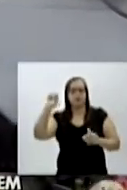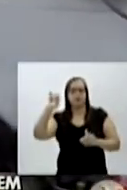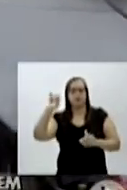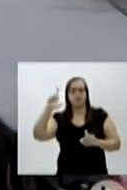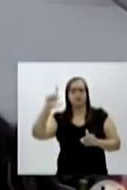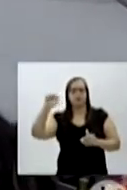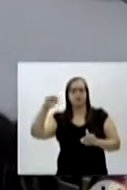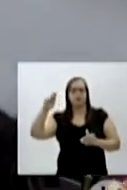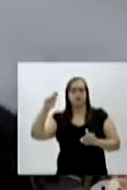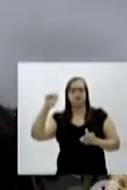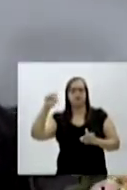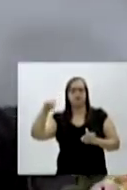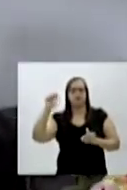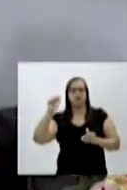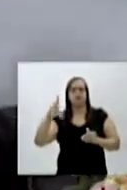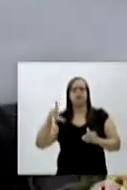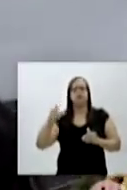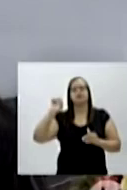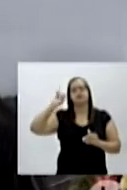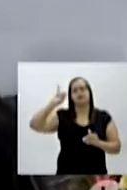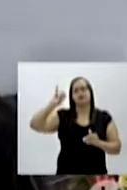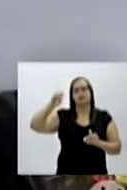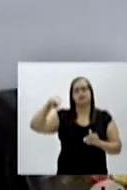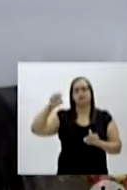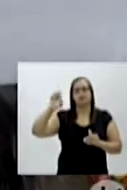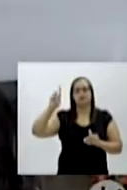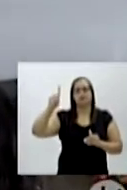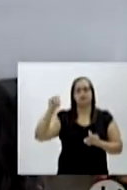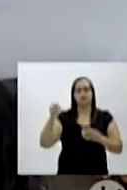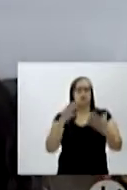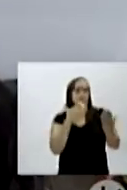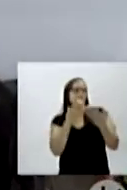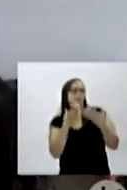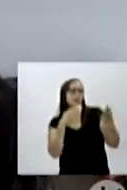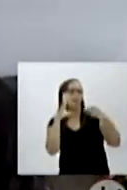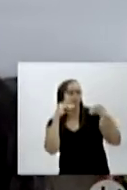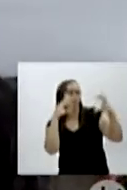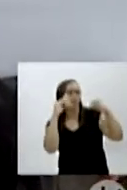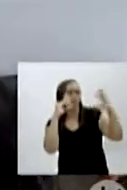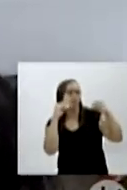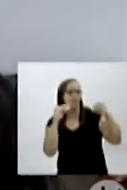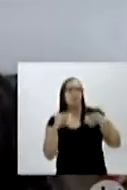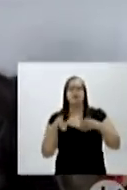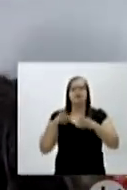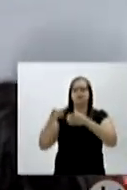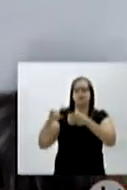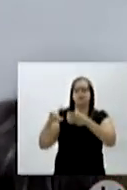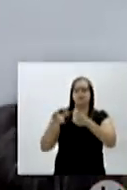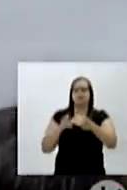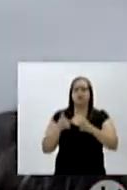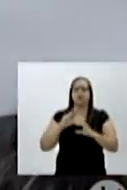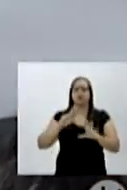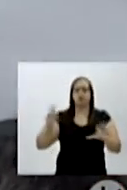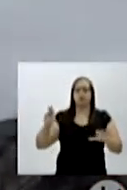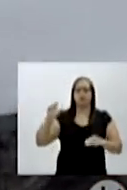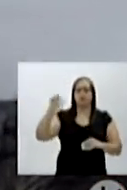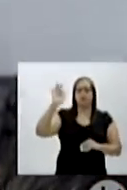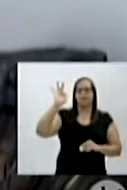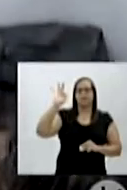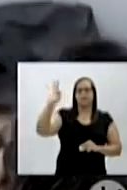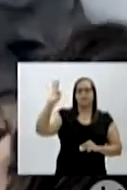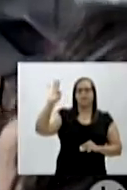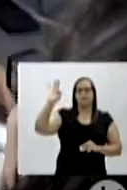mas, Ingrid, eu queria pedir para você escrever o meu nome em braile. Pode ser? Pode. É Flávio, F